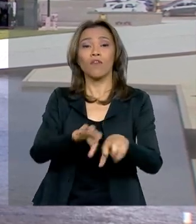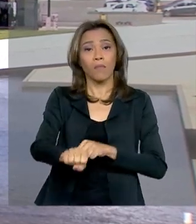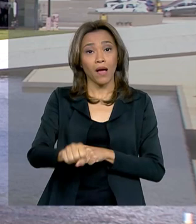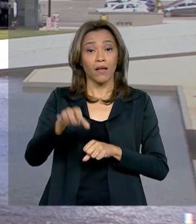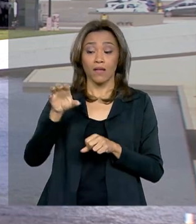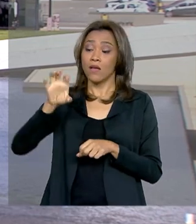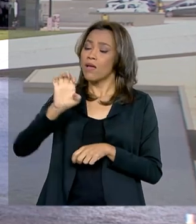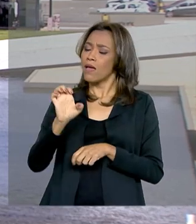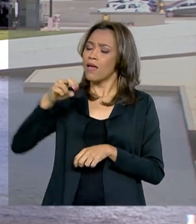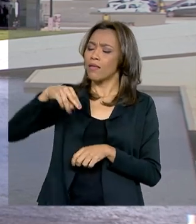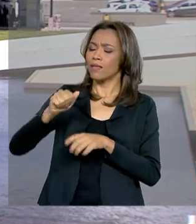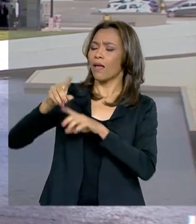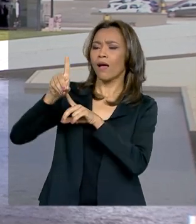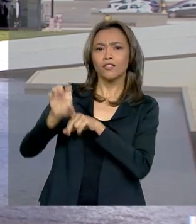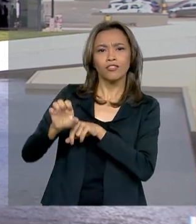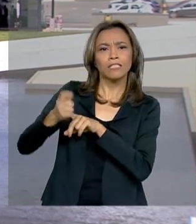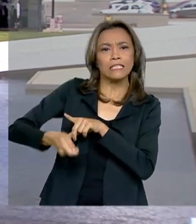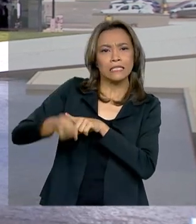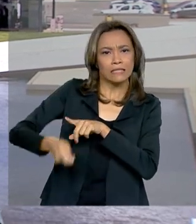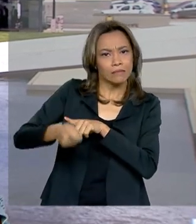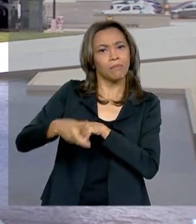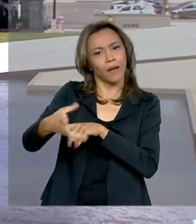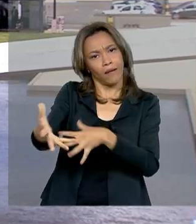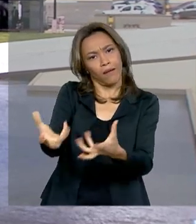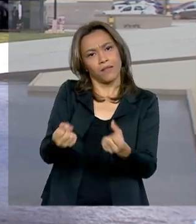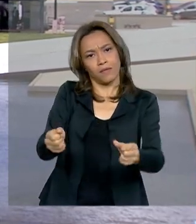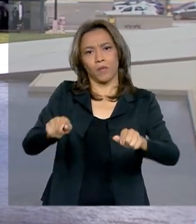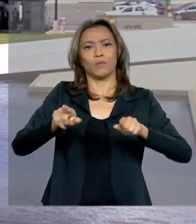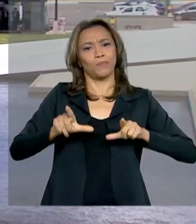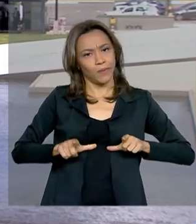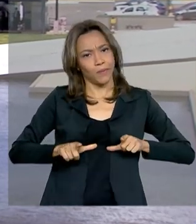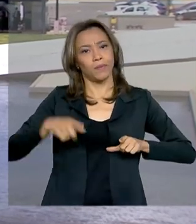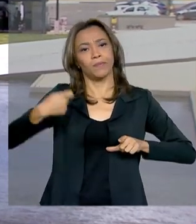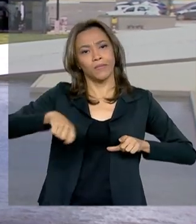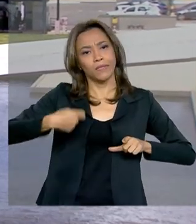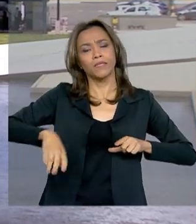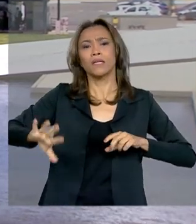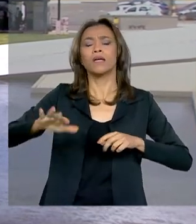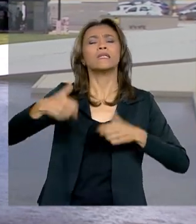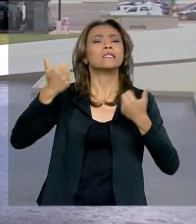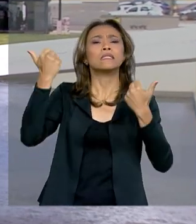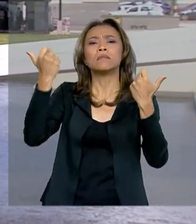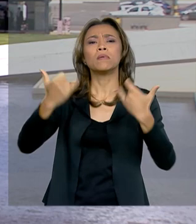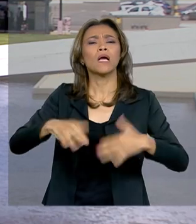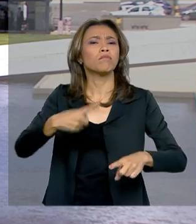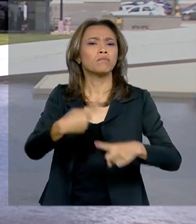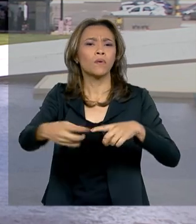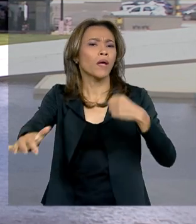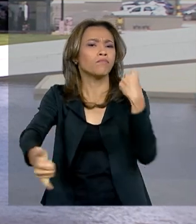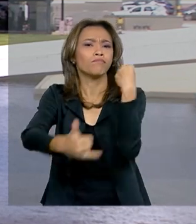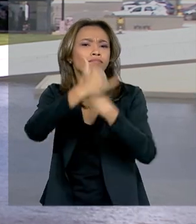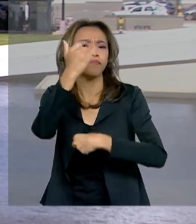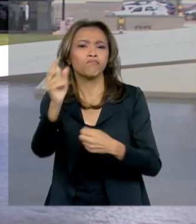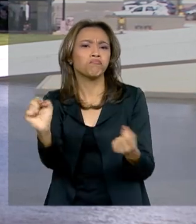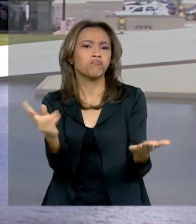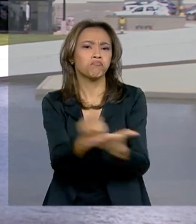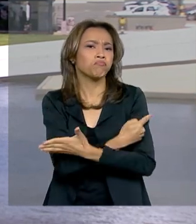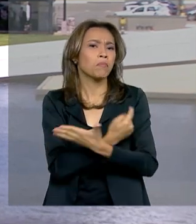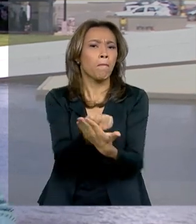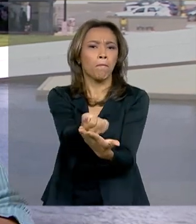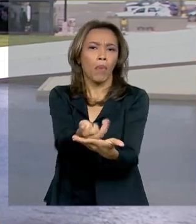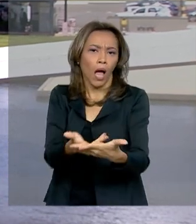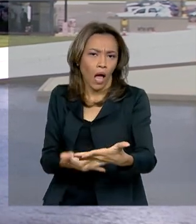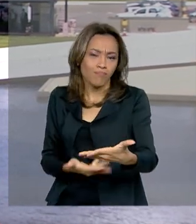exigência para receber o diploma. Portanto, os ausentes precisam justificar essa falta diretamente nas instituições a partir do dia 2 de